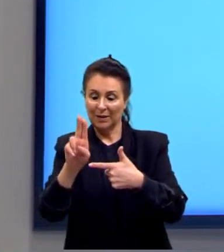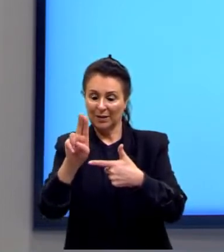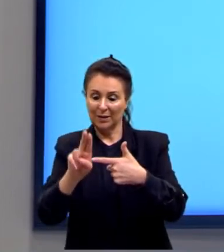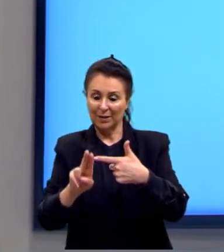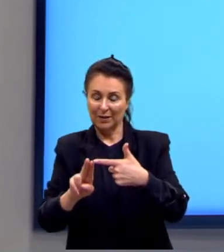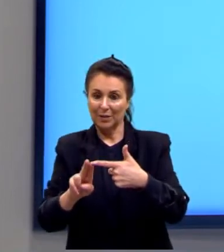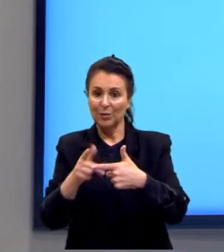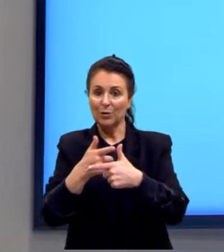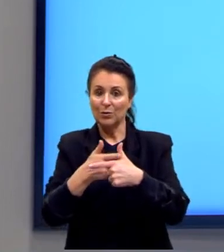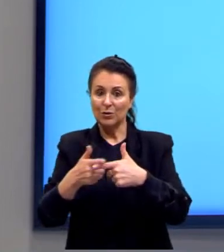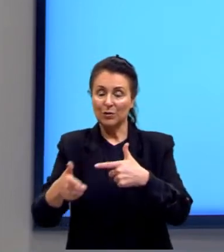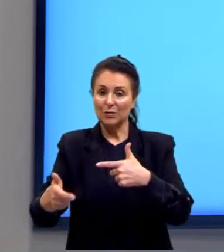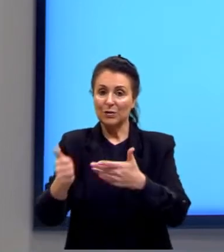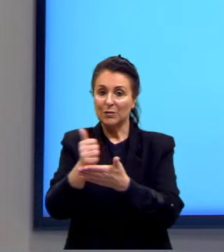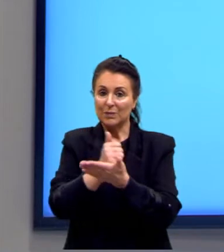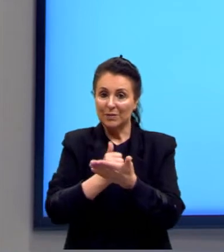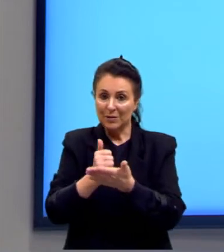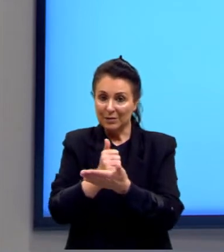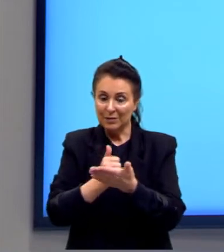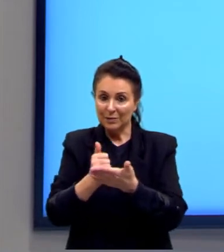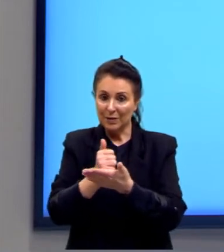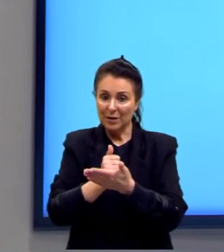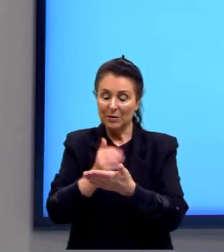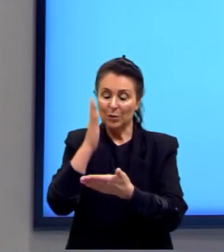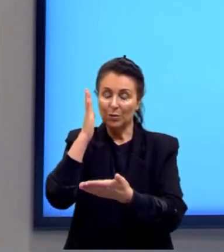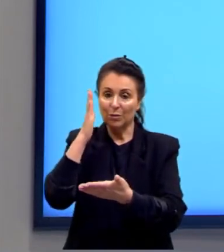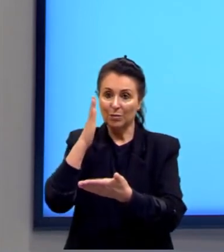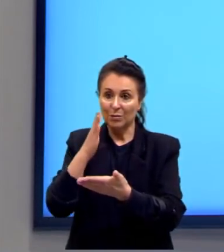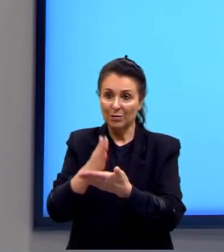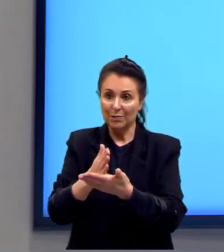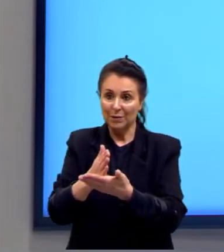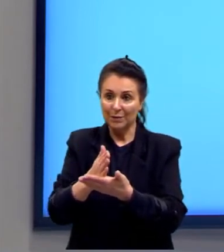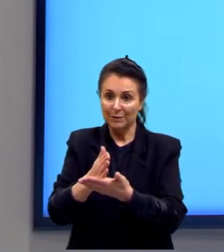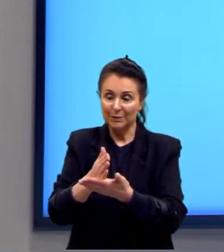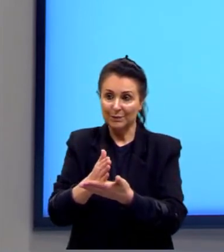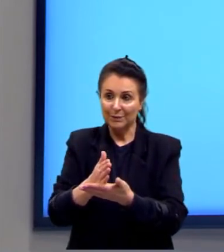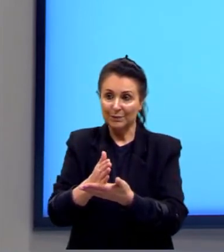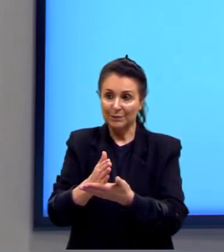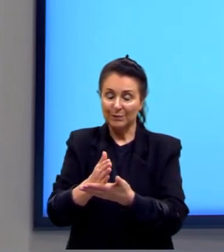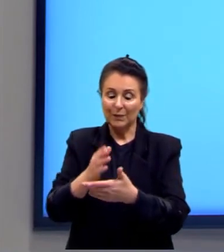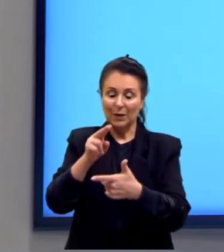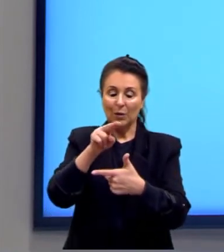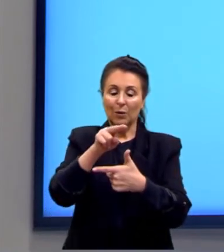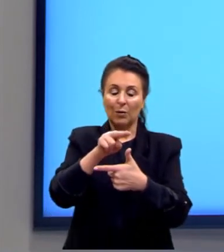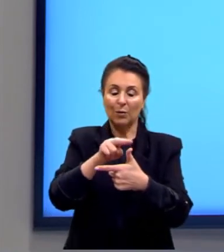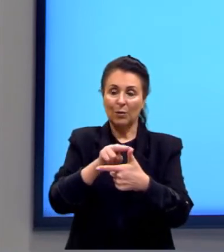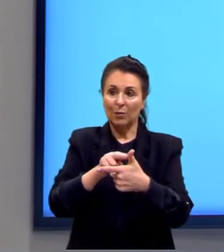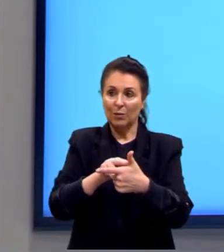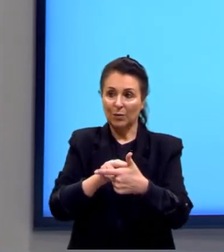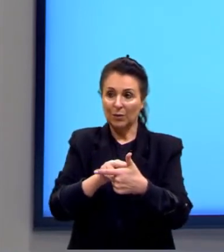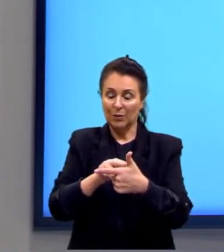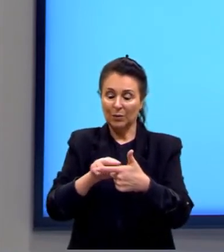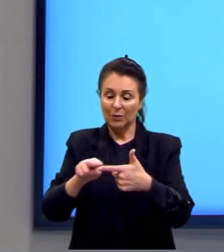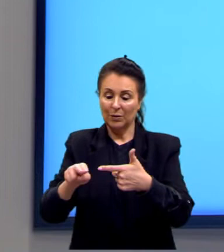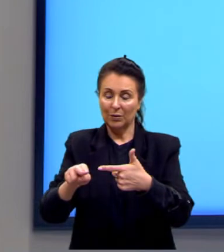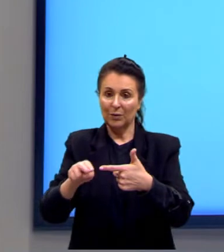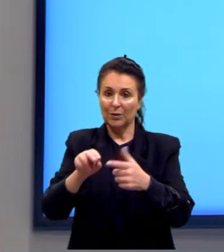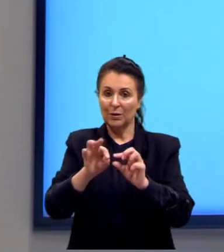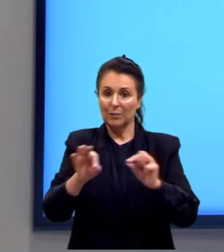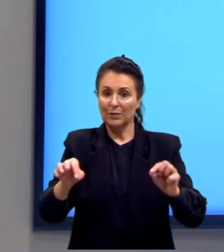dividimos a base exatamente ao meio. Então, o outro cateto seria a medida do lado